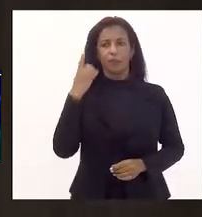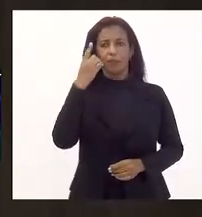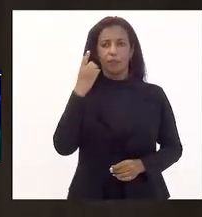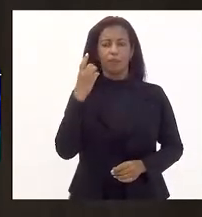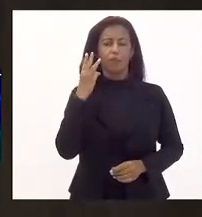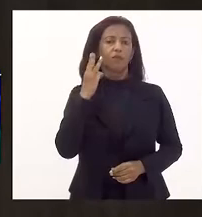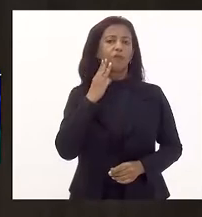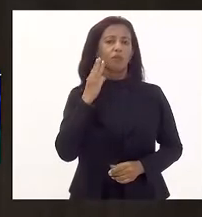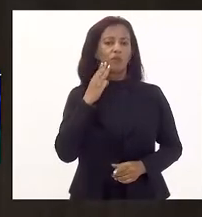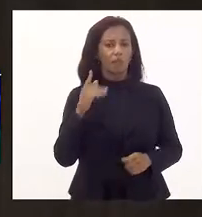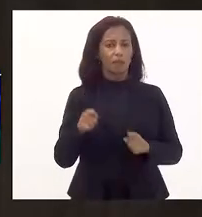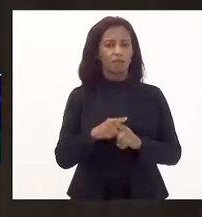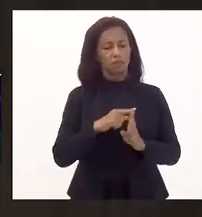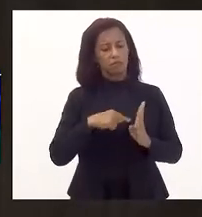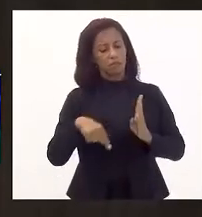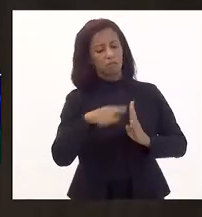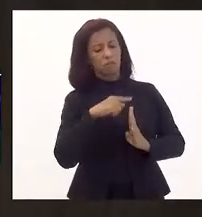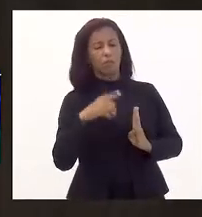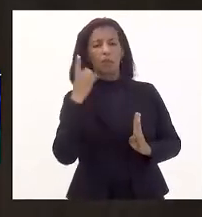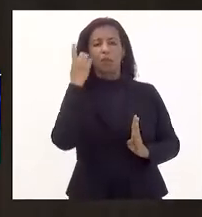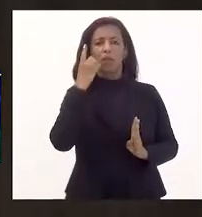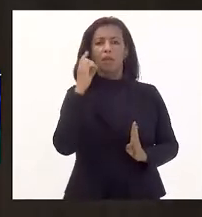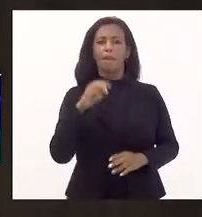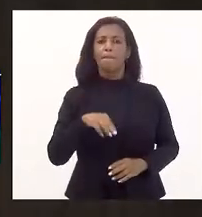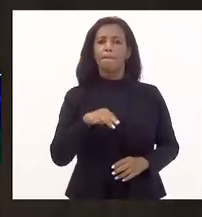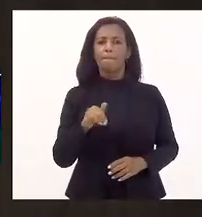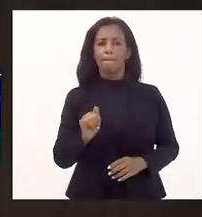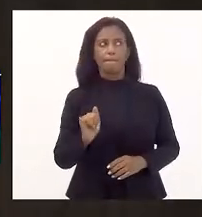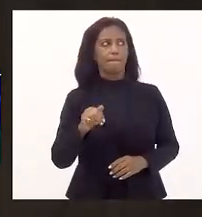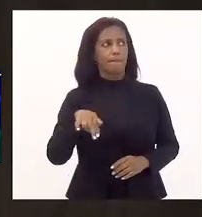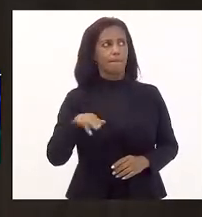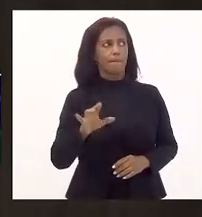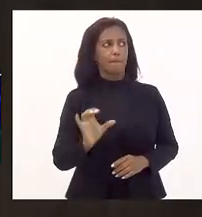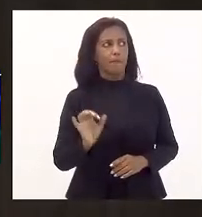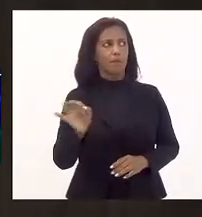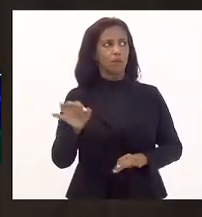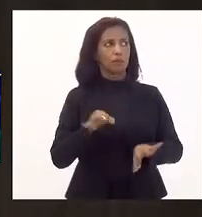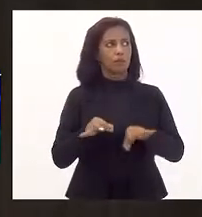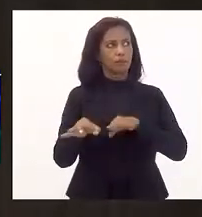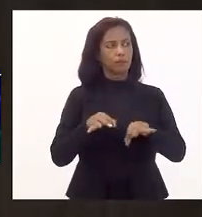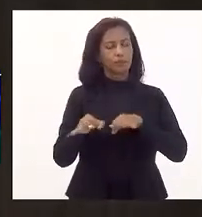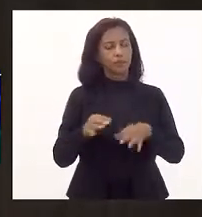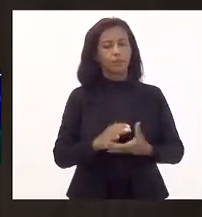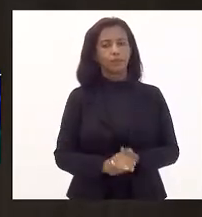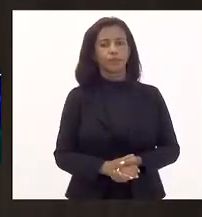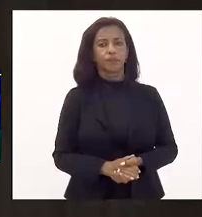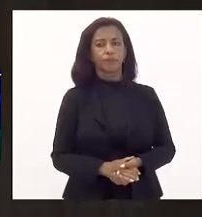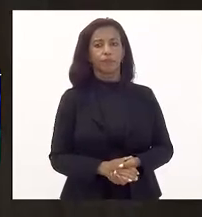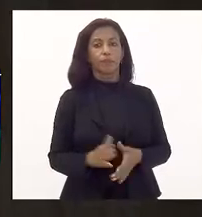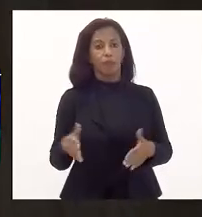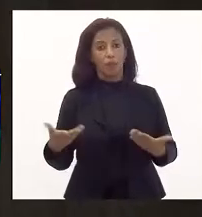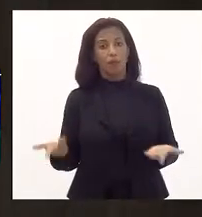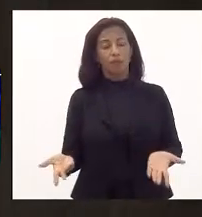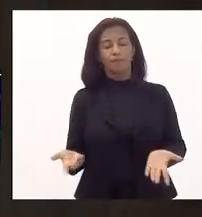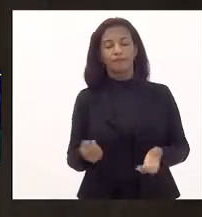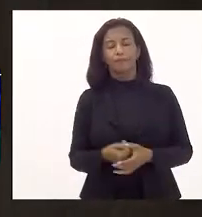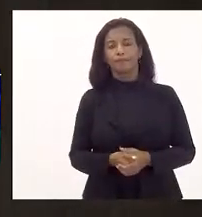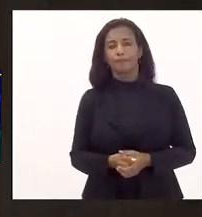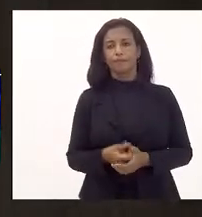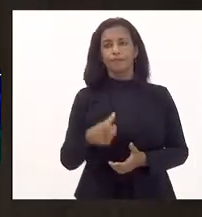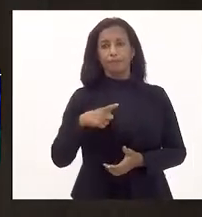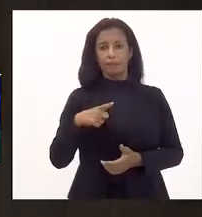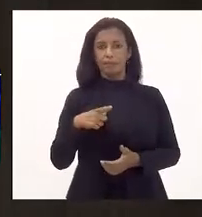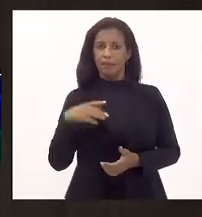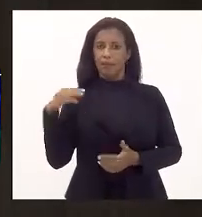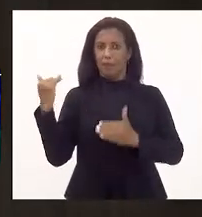Valdeque Carneiro, com o deputado Carlos Mink, sobre esse projeto. Evidente que ele tem